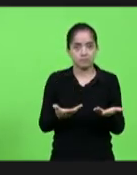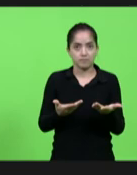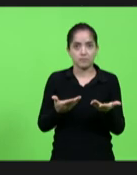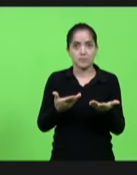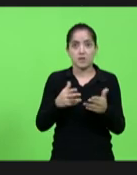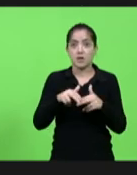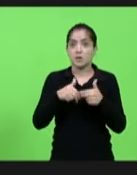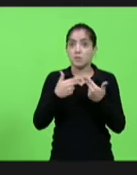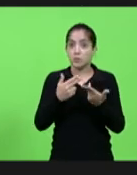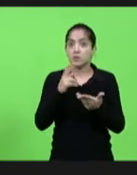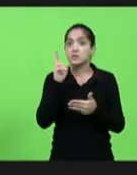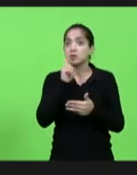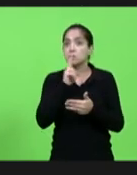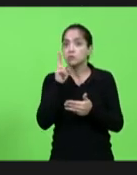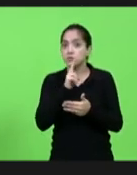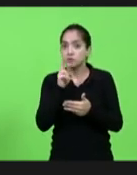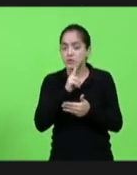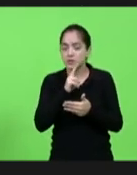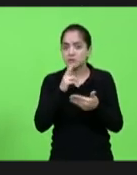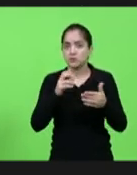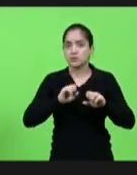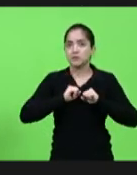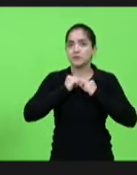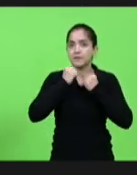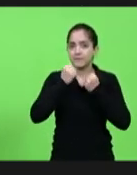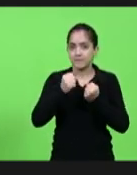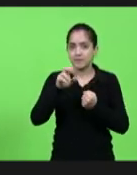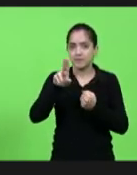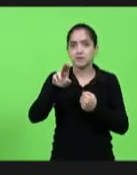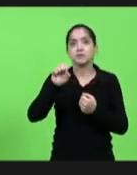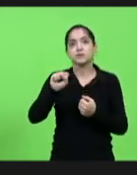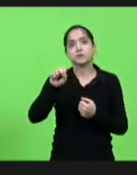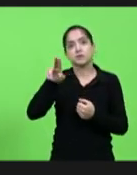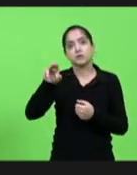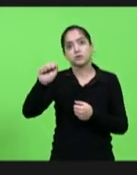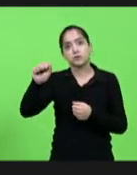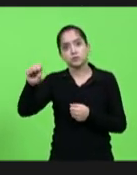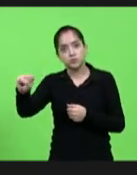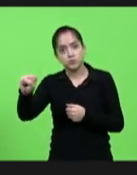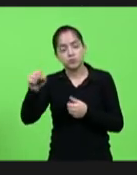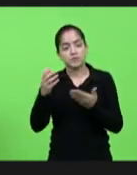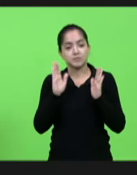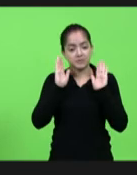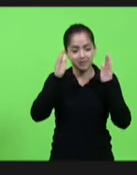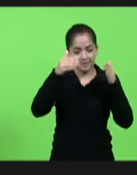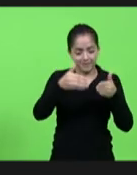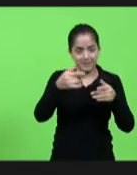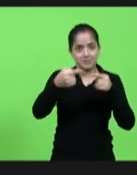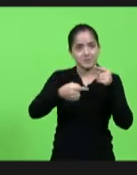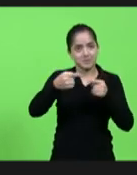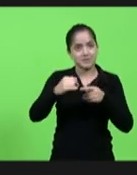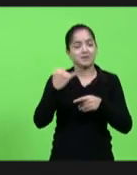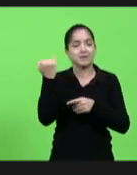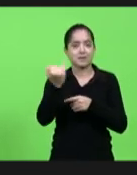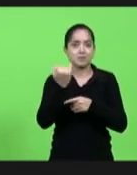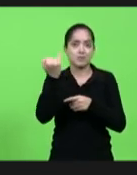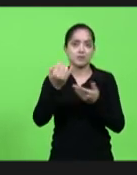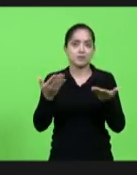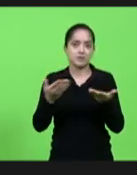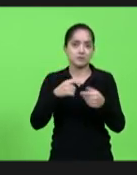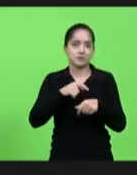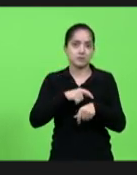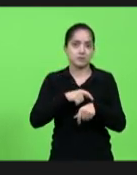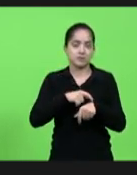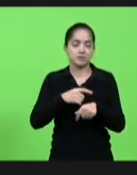isso é urgente mais do que nunca se colocar em defesa dos SUAS e por isso que essa frente parlamentar se faz tão importante nesse momento